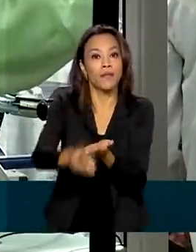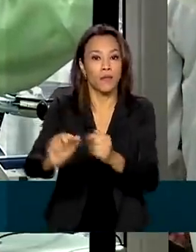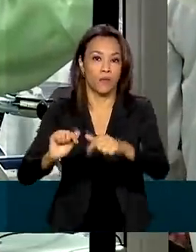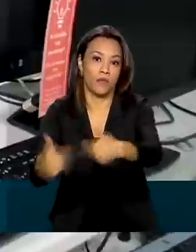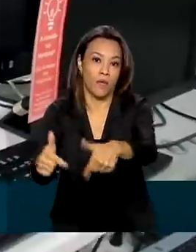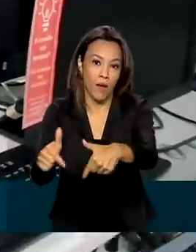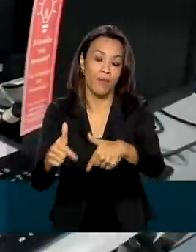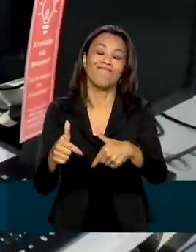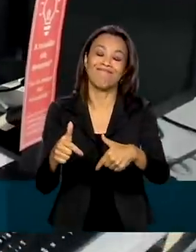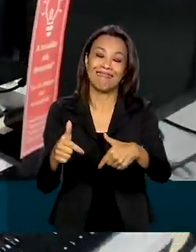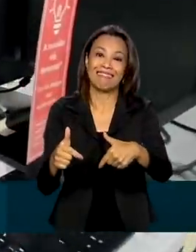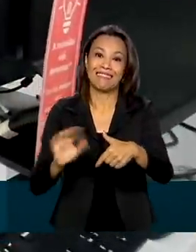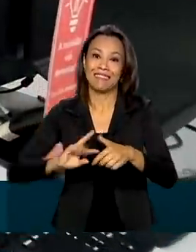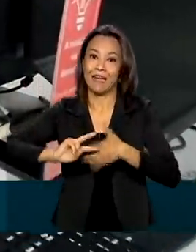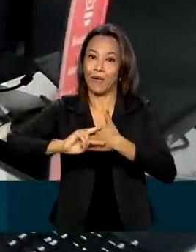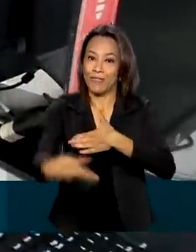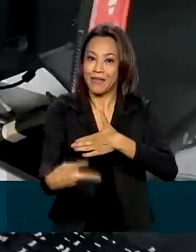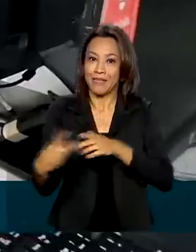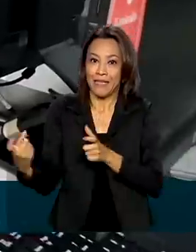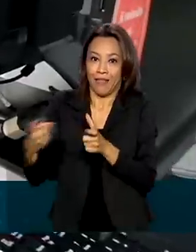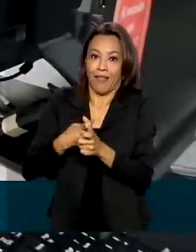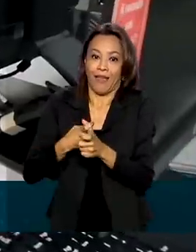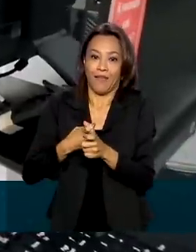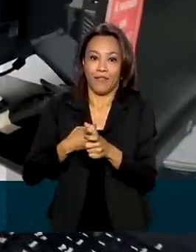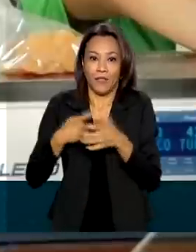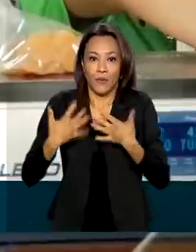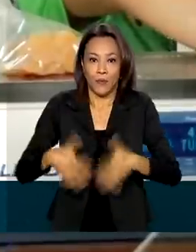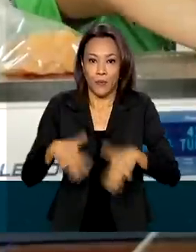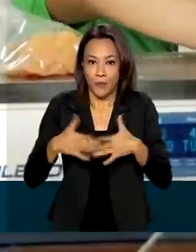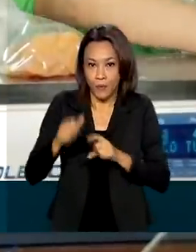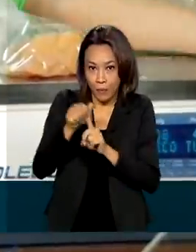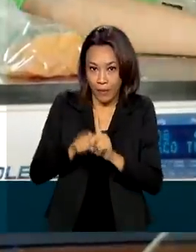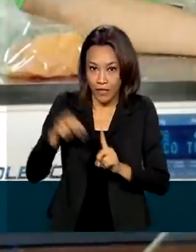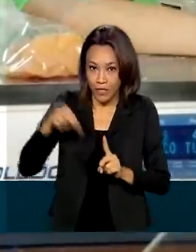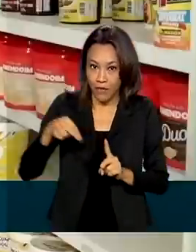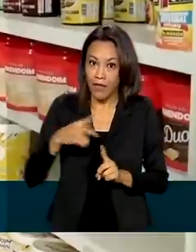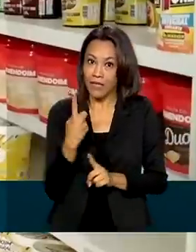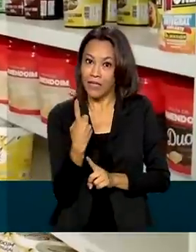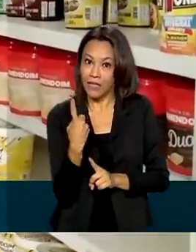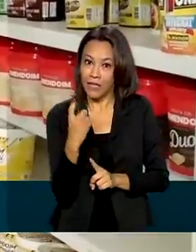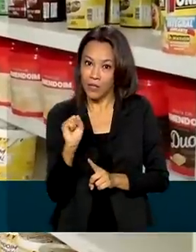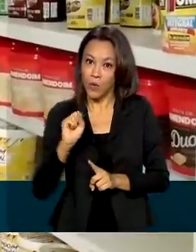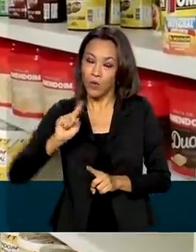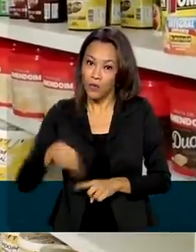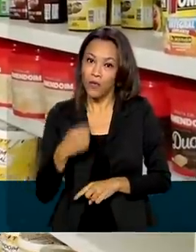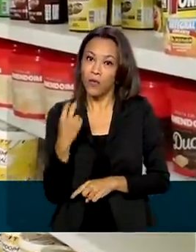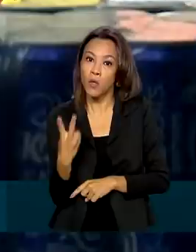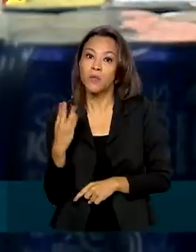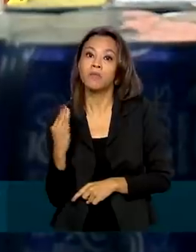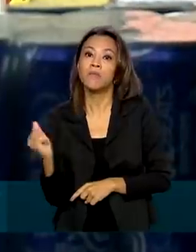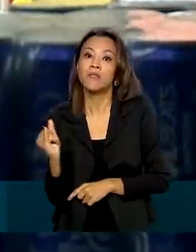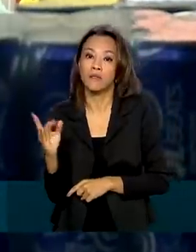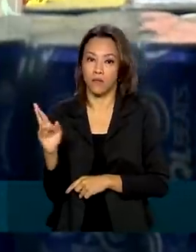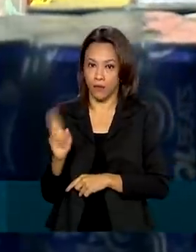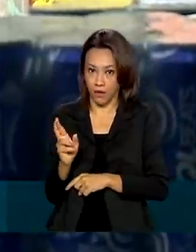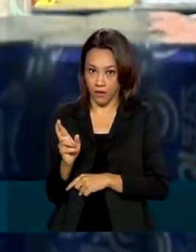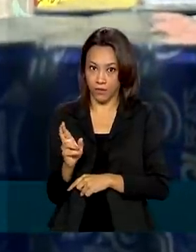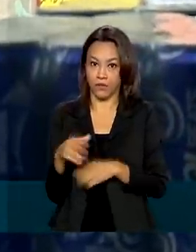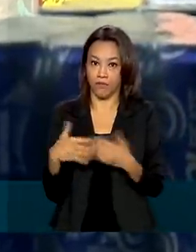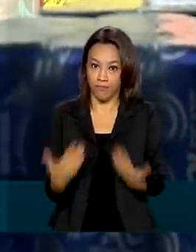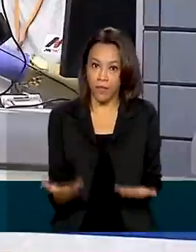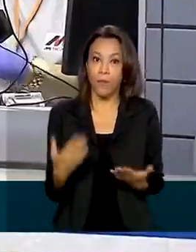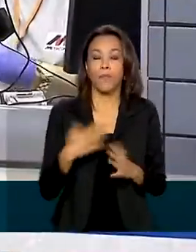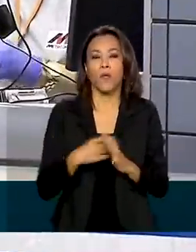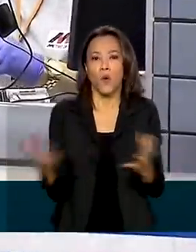acabaram gerando um déficit primário que só em novembro somou 18,2 bilhões de reais. Enquanto as